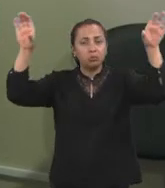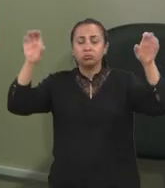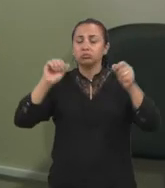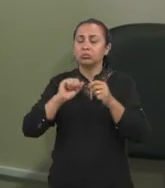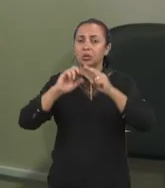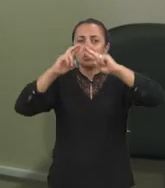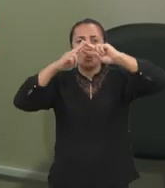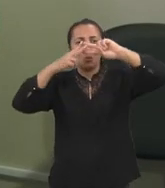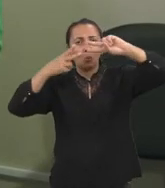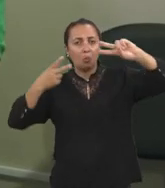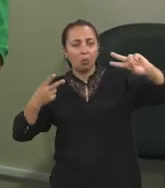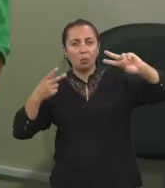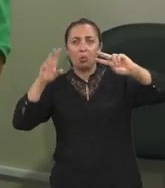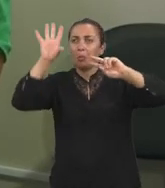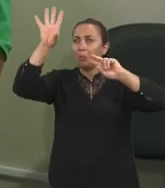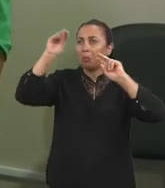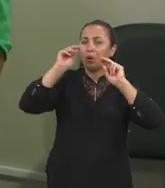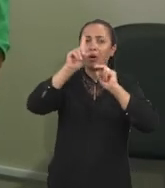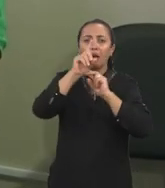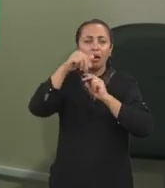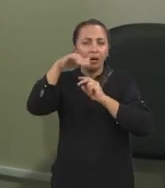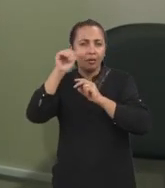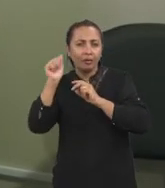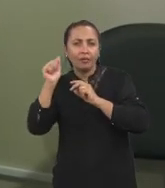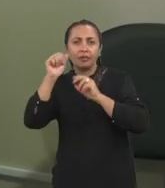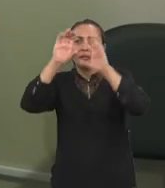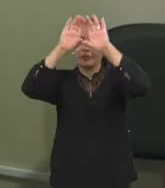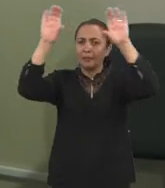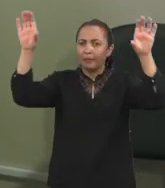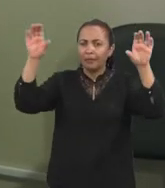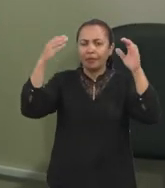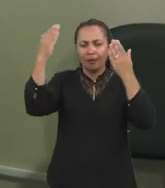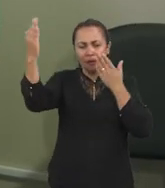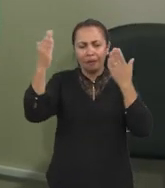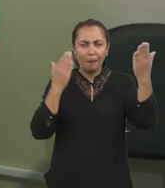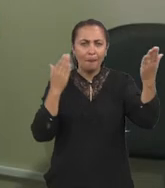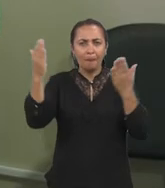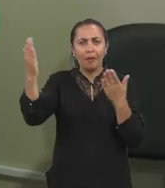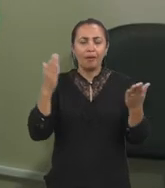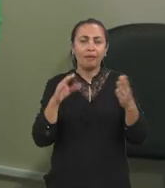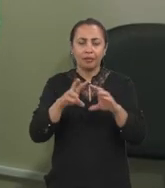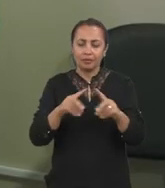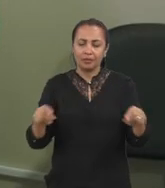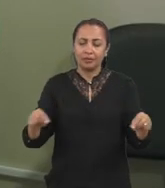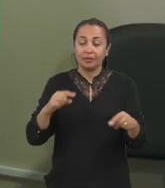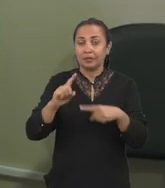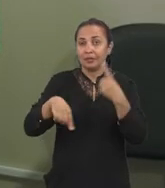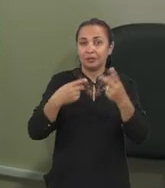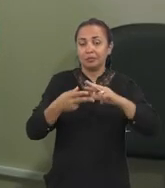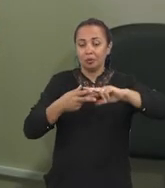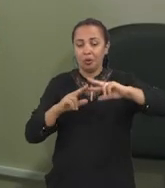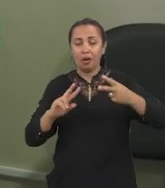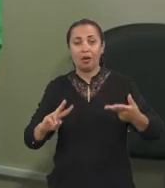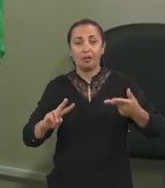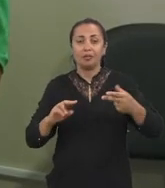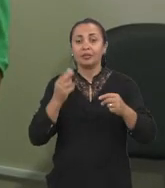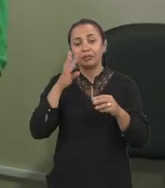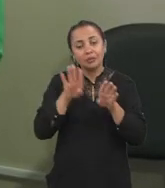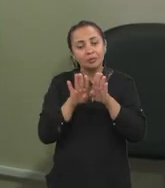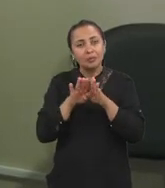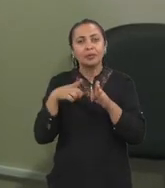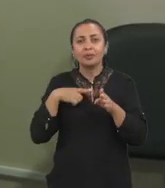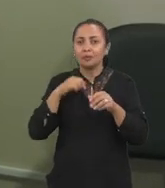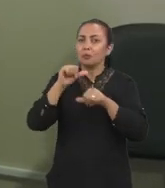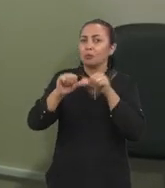micro-organismo, tanto advindo do espaço quanto do planeta Terra, e, a partir desse sequenciamento, foram verificadas algumas